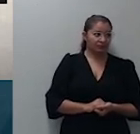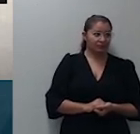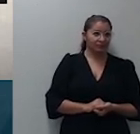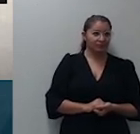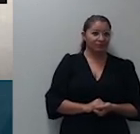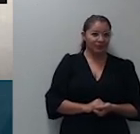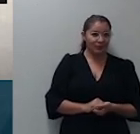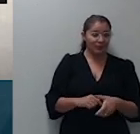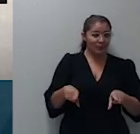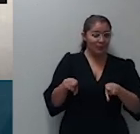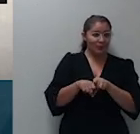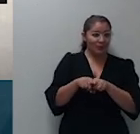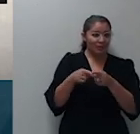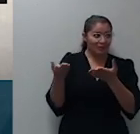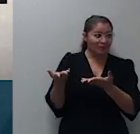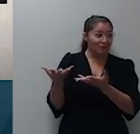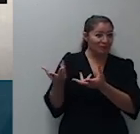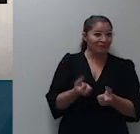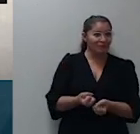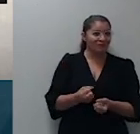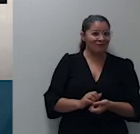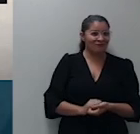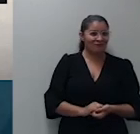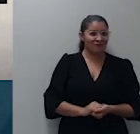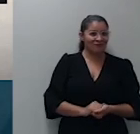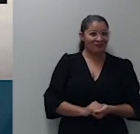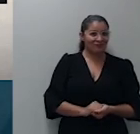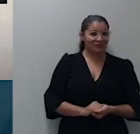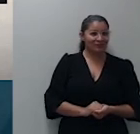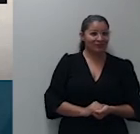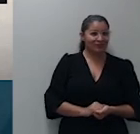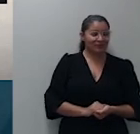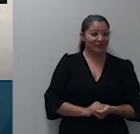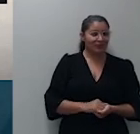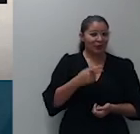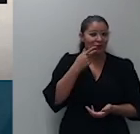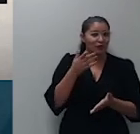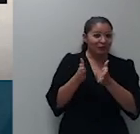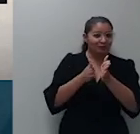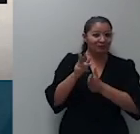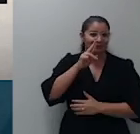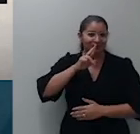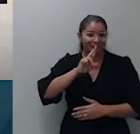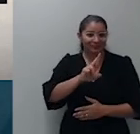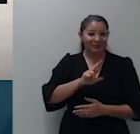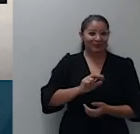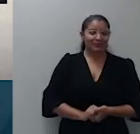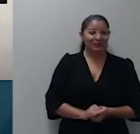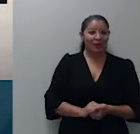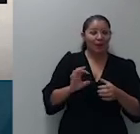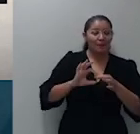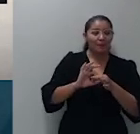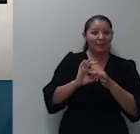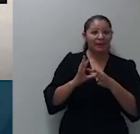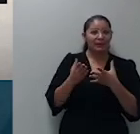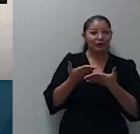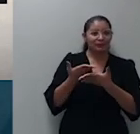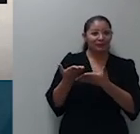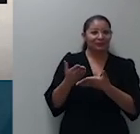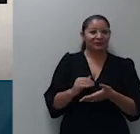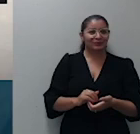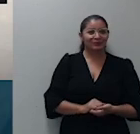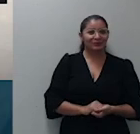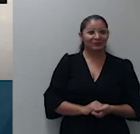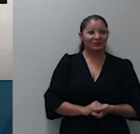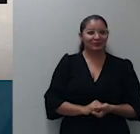recuperação judicial e outros em face de decisão monocrática proferida folhas 1888 integrada